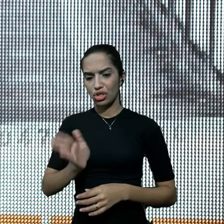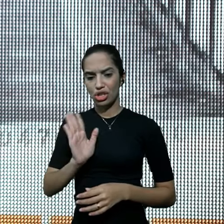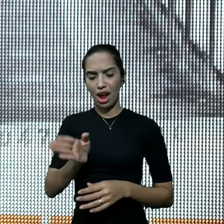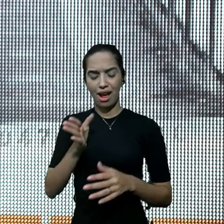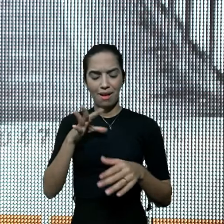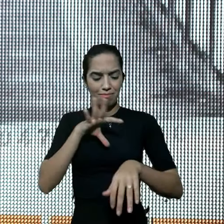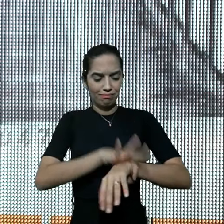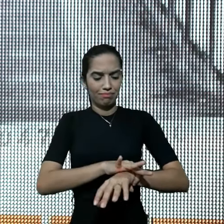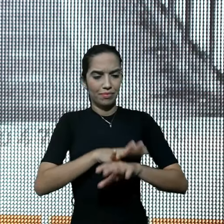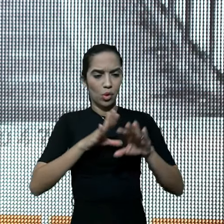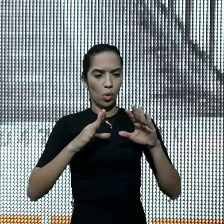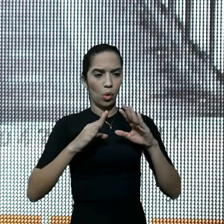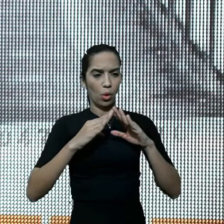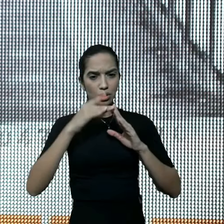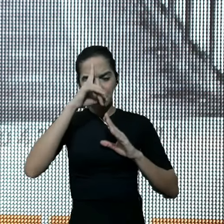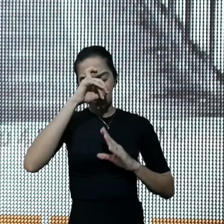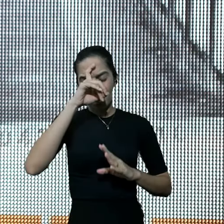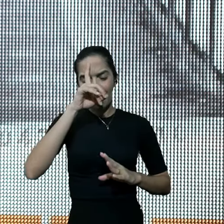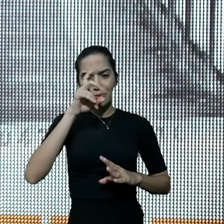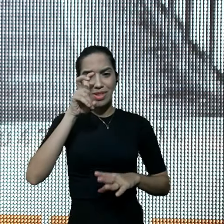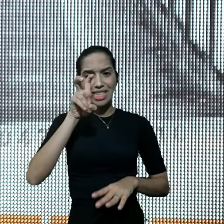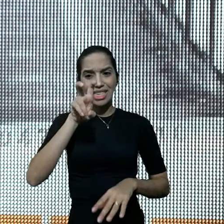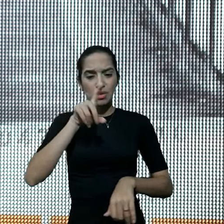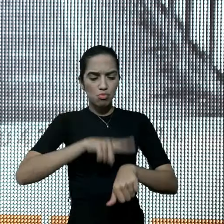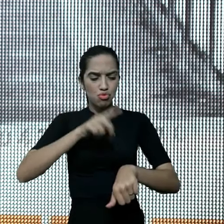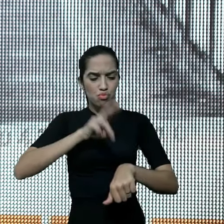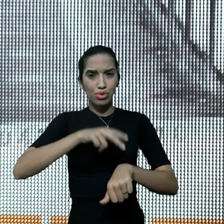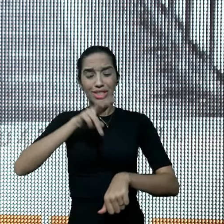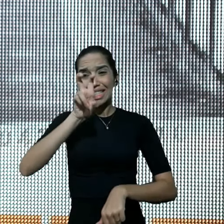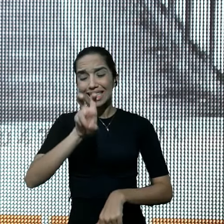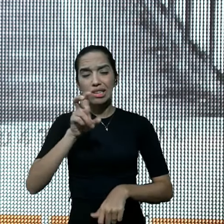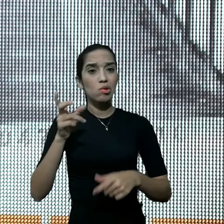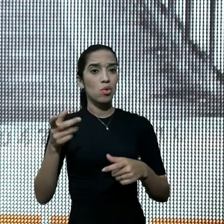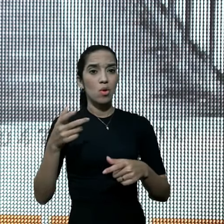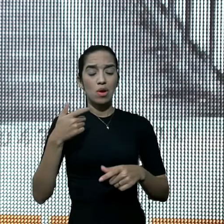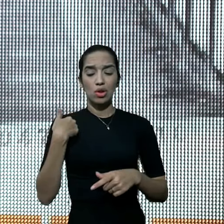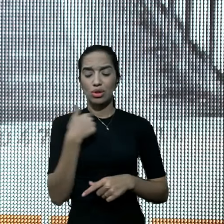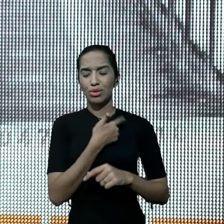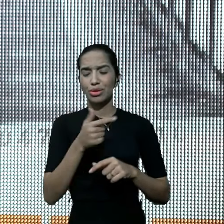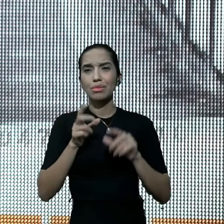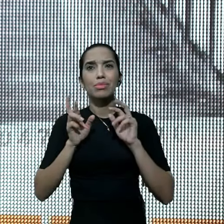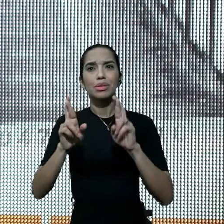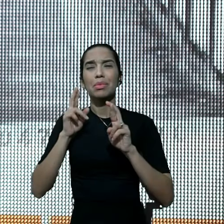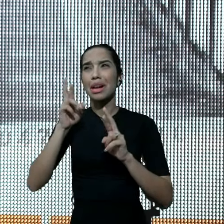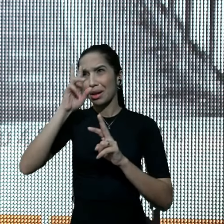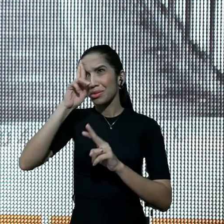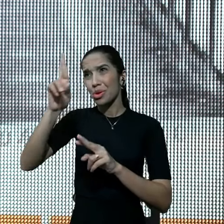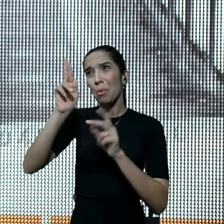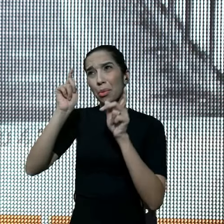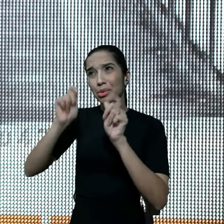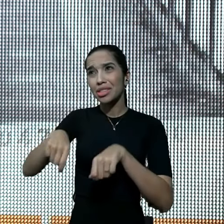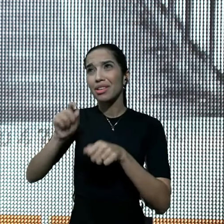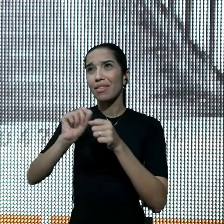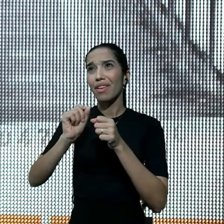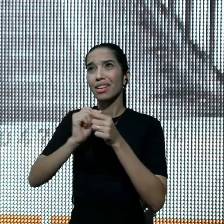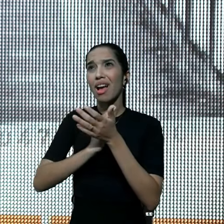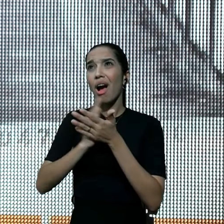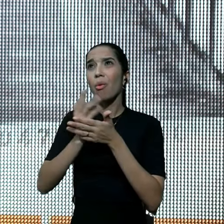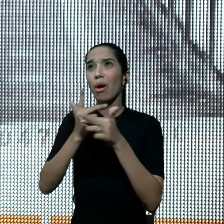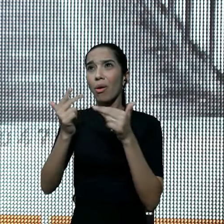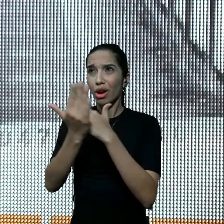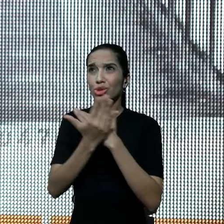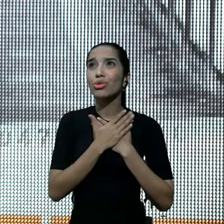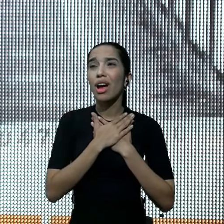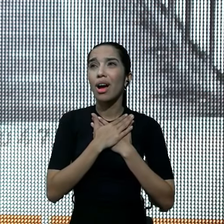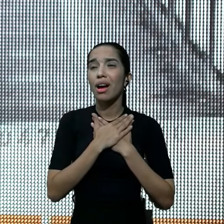já perdemos, tudo que tínhamos, nós estamos sem esperança, será que o Senhor, pode fazer, alguma coisa,